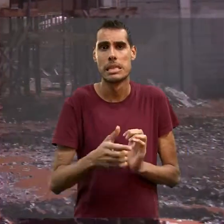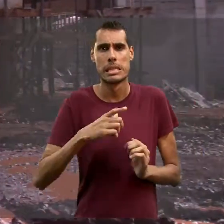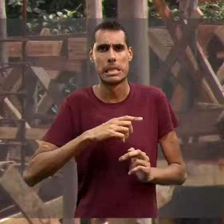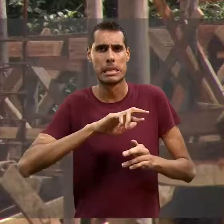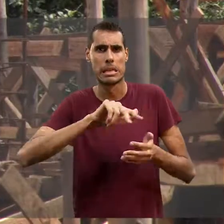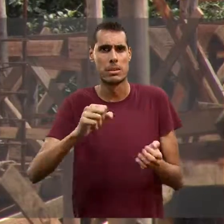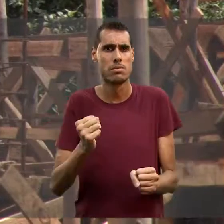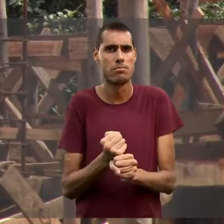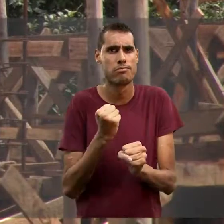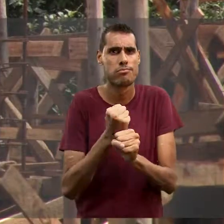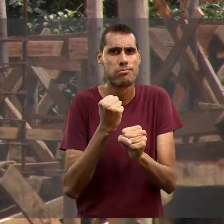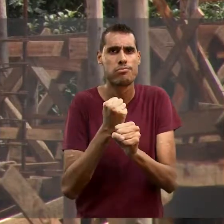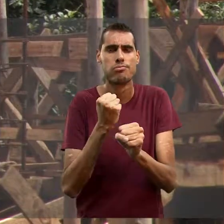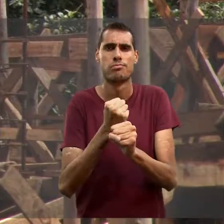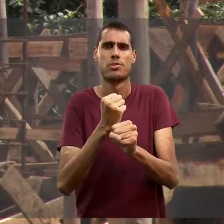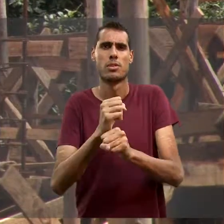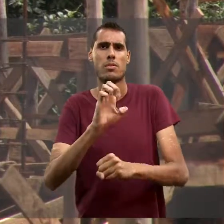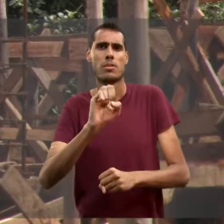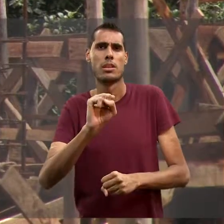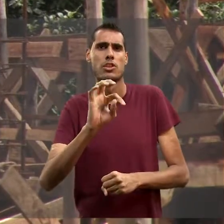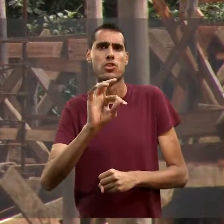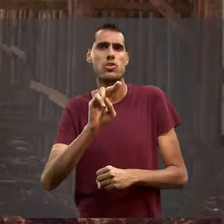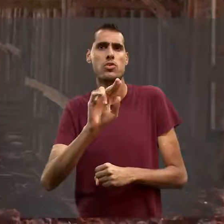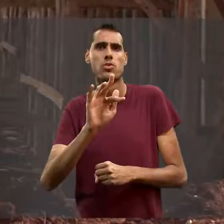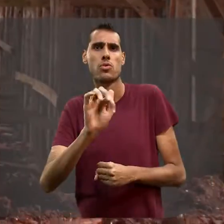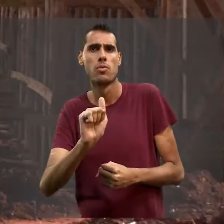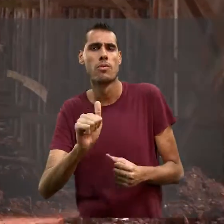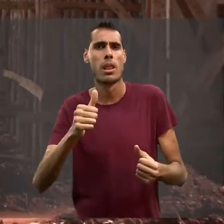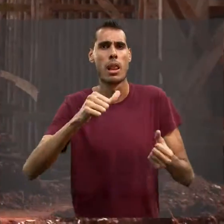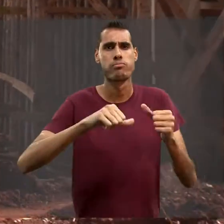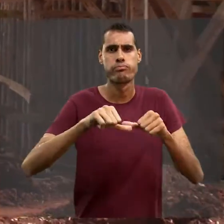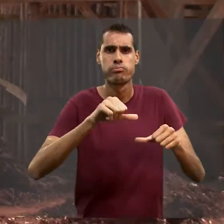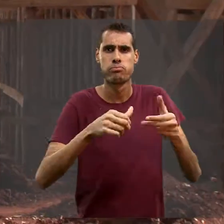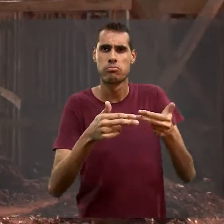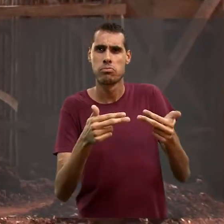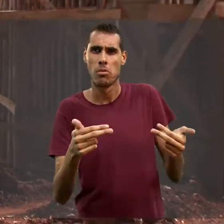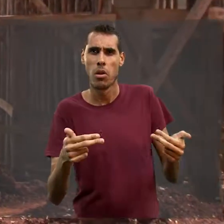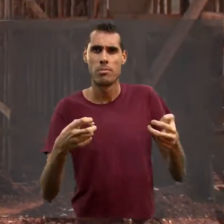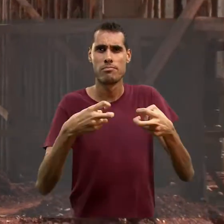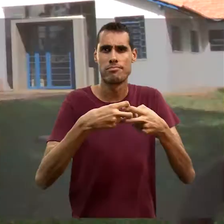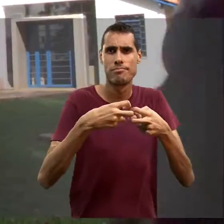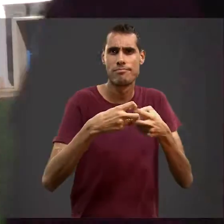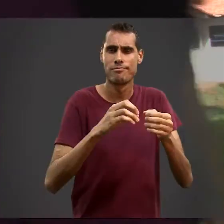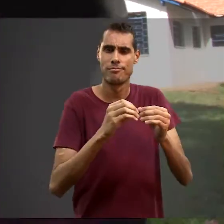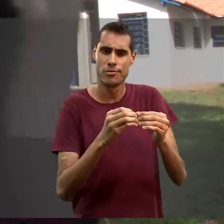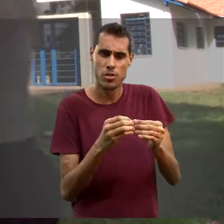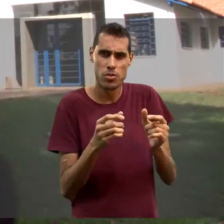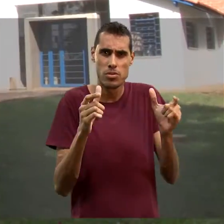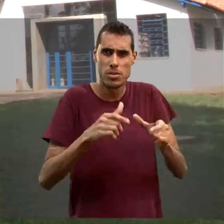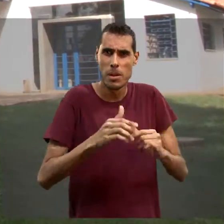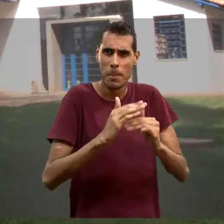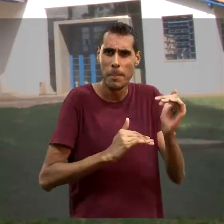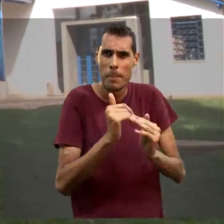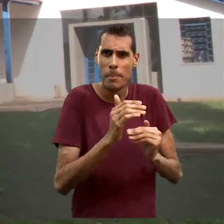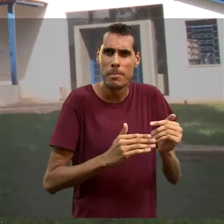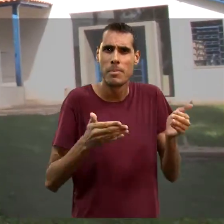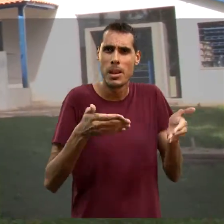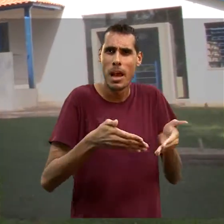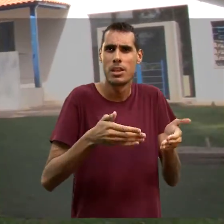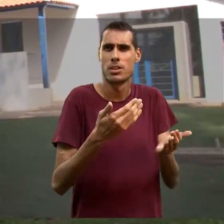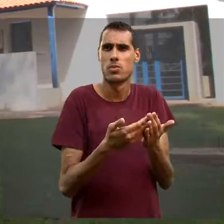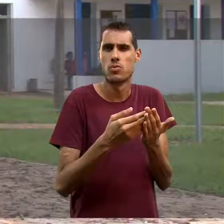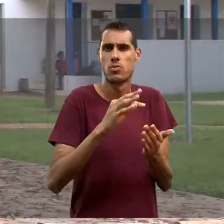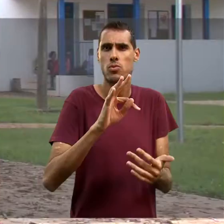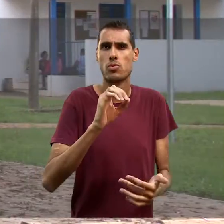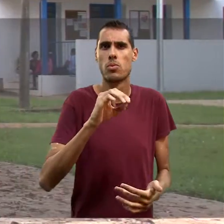laboratórios, laboratórios para fisiologia, química, bioquímica, estudos de entomologia. Então, faculdade, ela